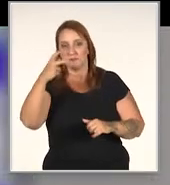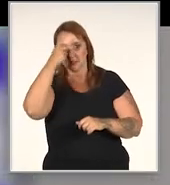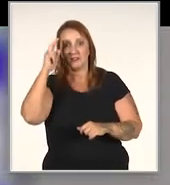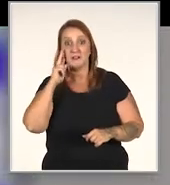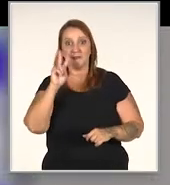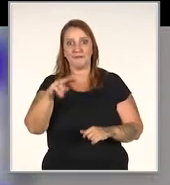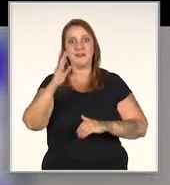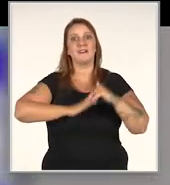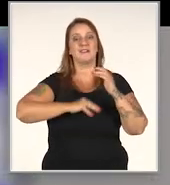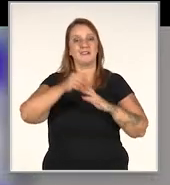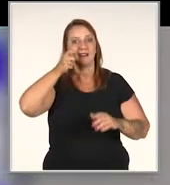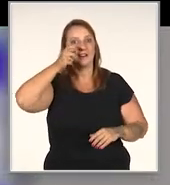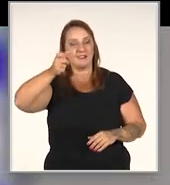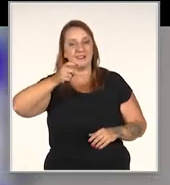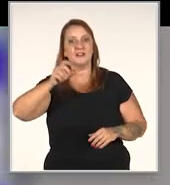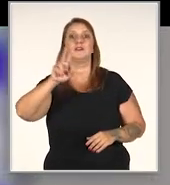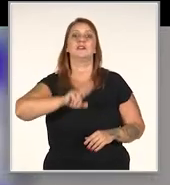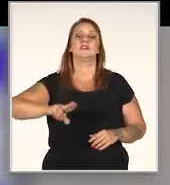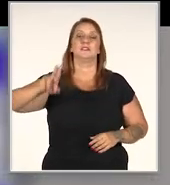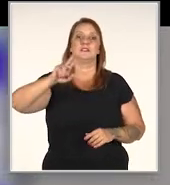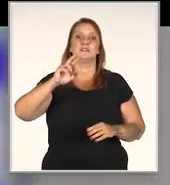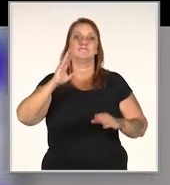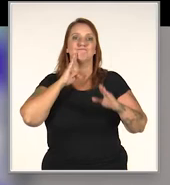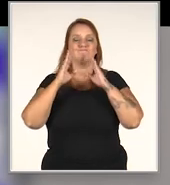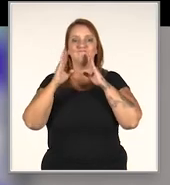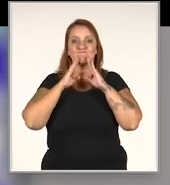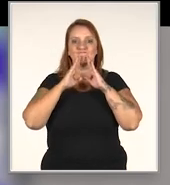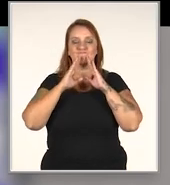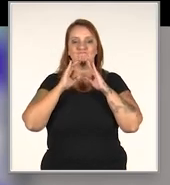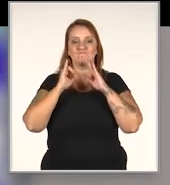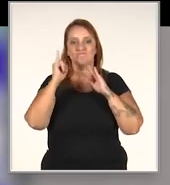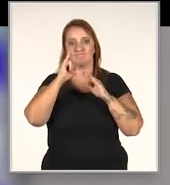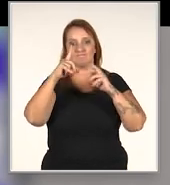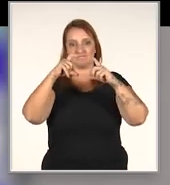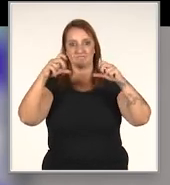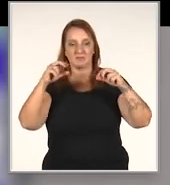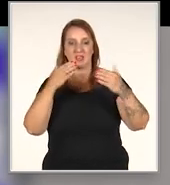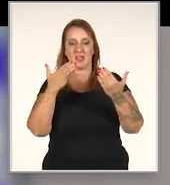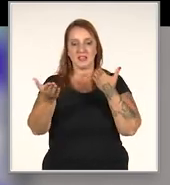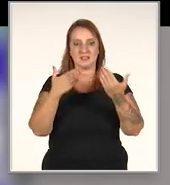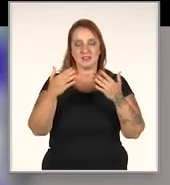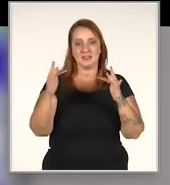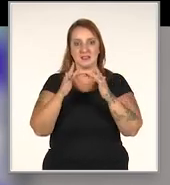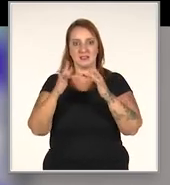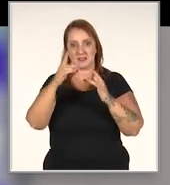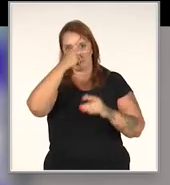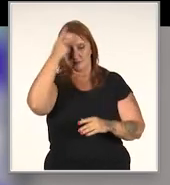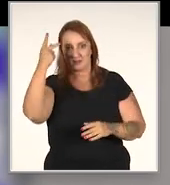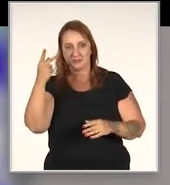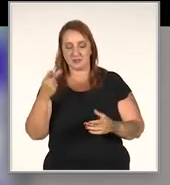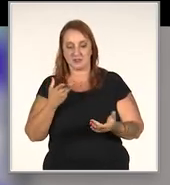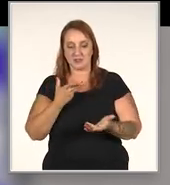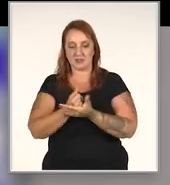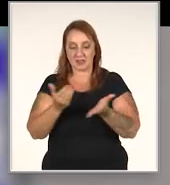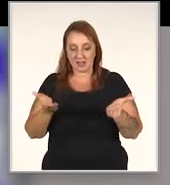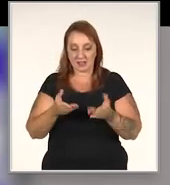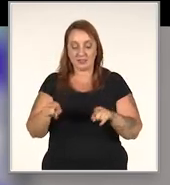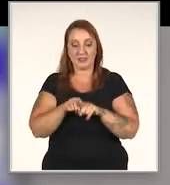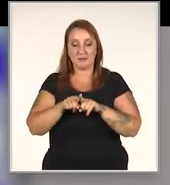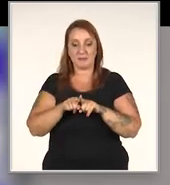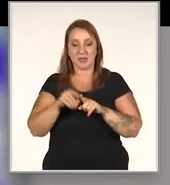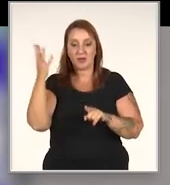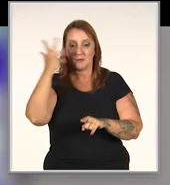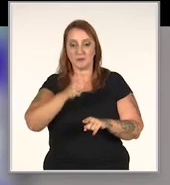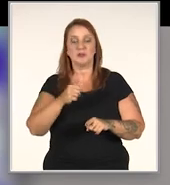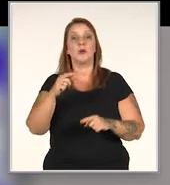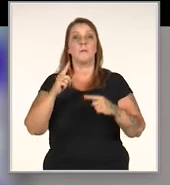grande. Então, veja só que prática interessante de uso das redes sociais para se relacionar com os clientes, tanto os atuais, quanto para